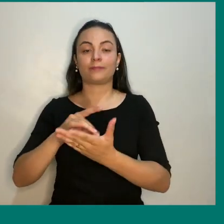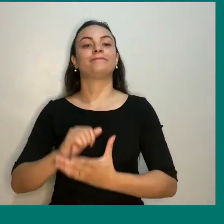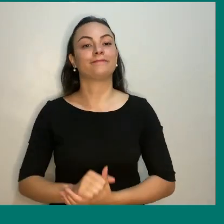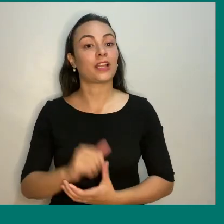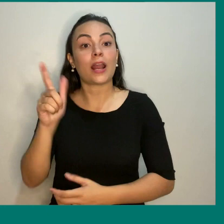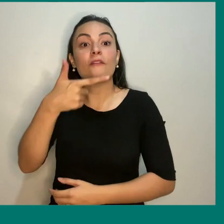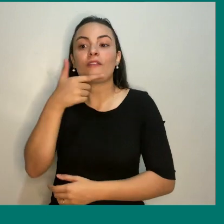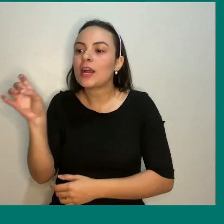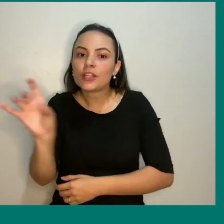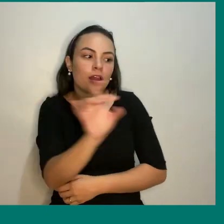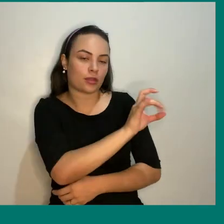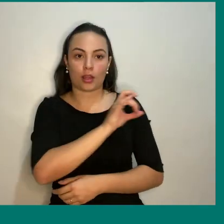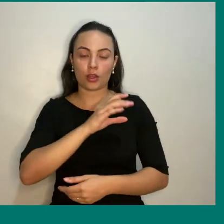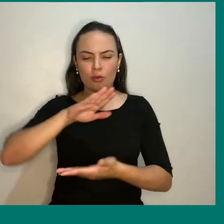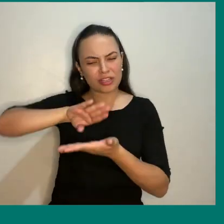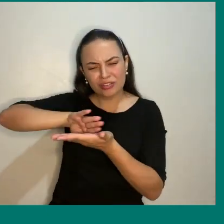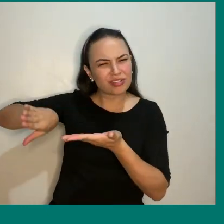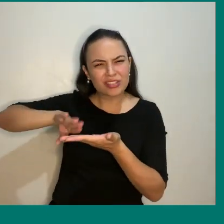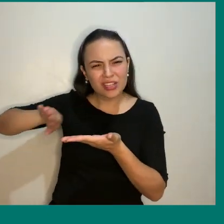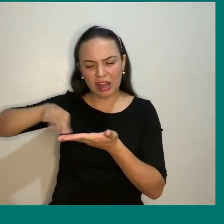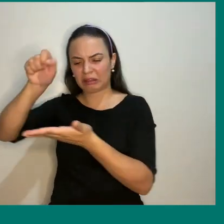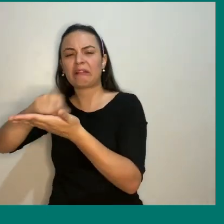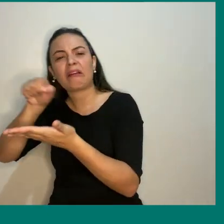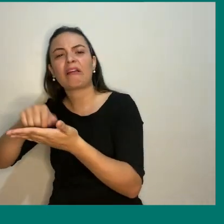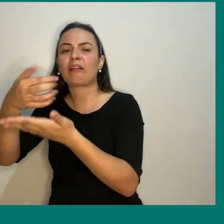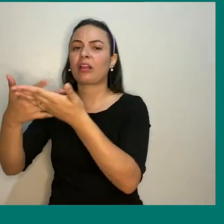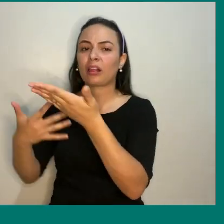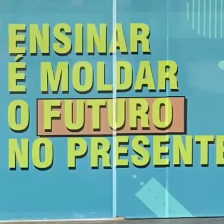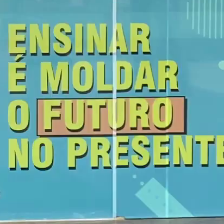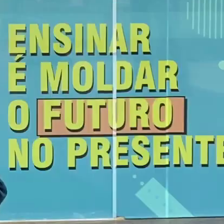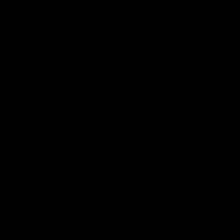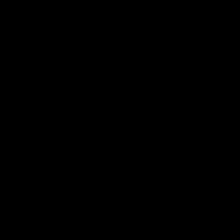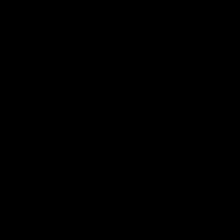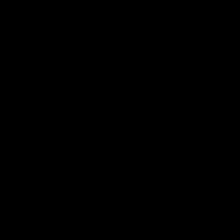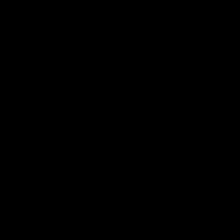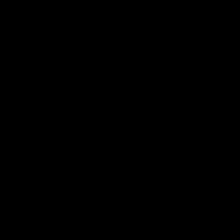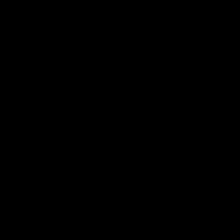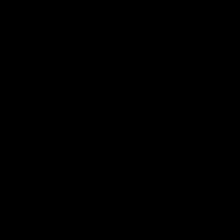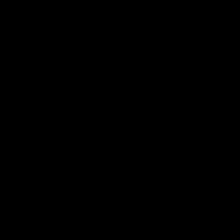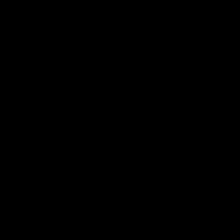acessaram a instituição, retirando deles o serviço cartorário de registro.